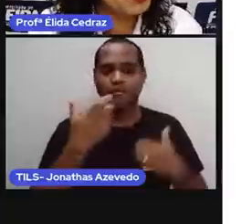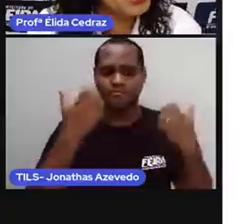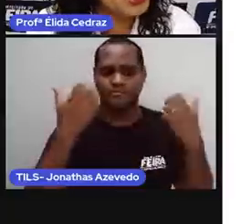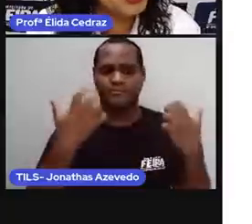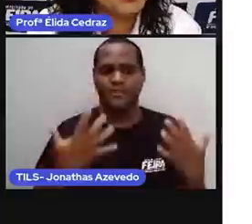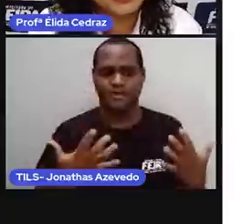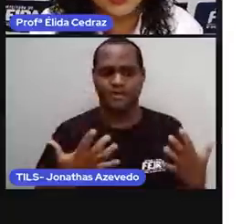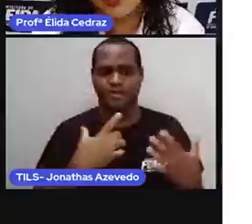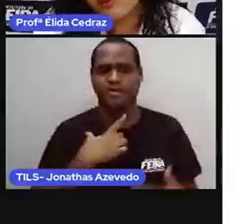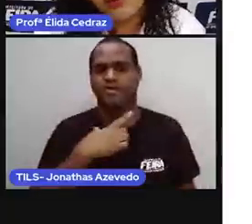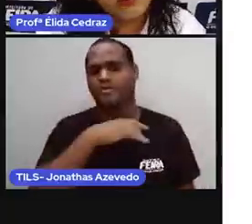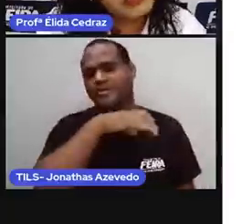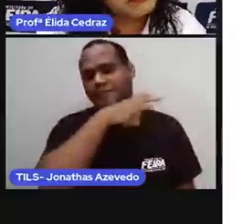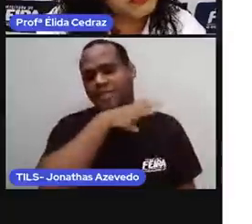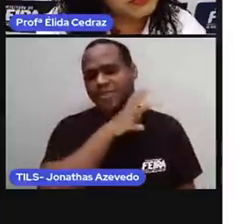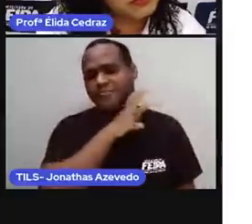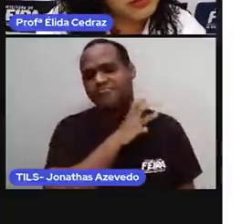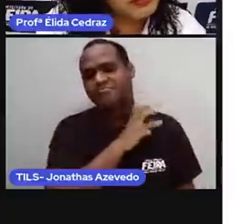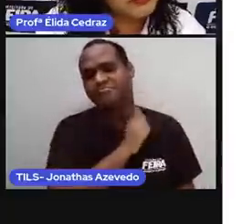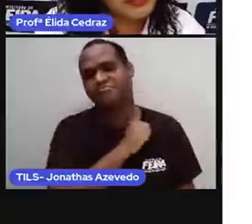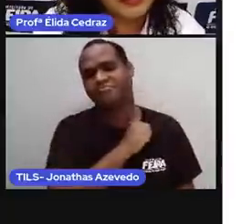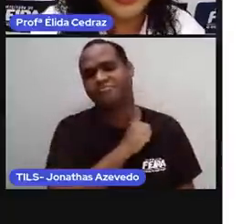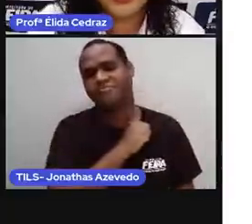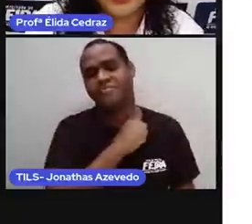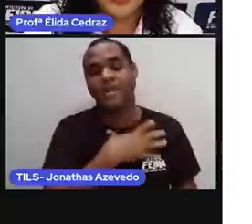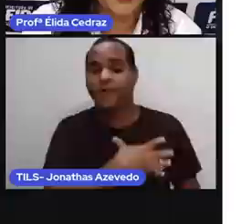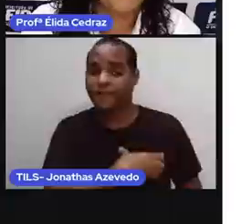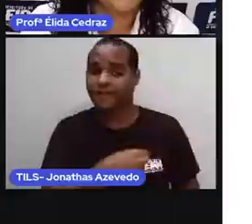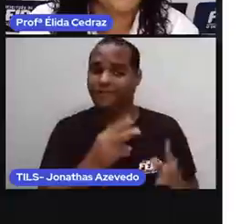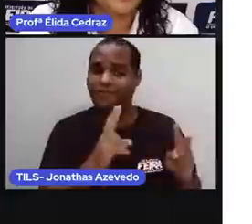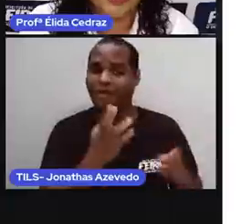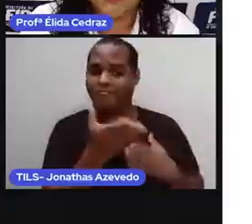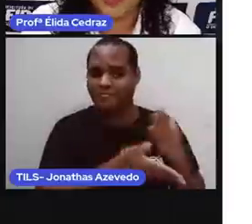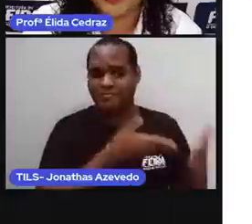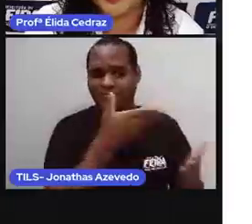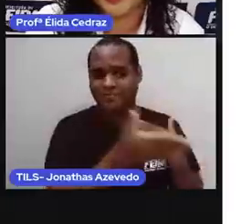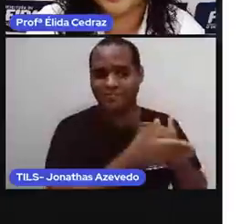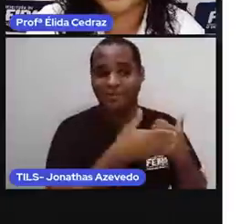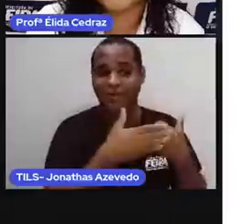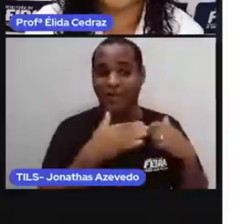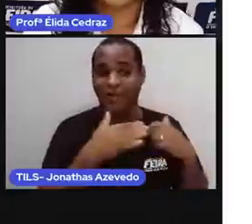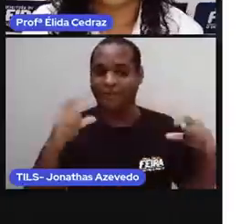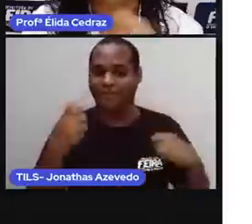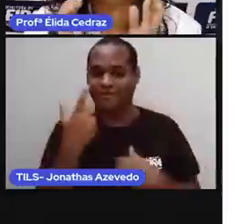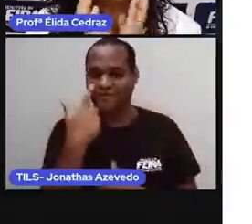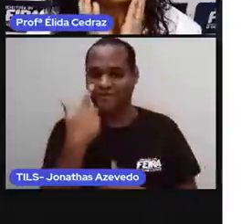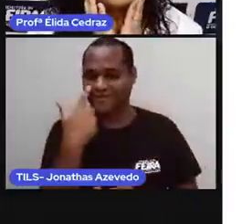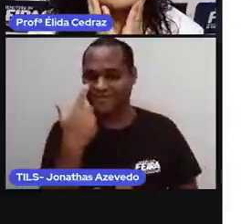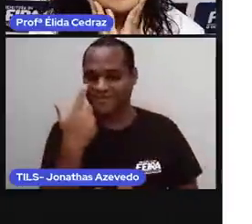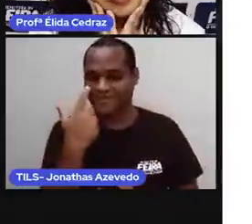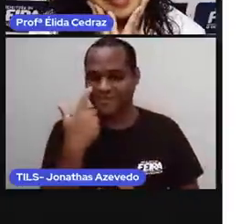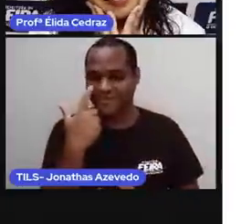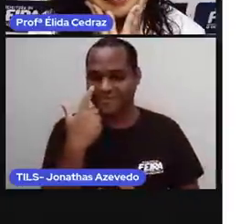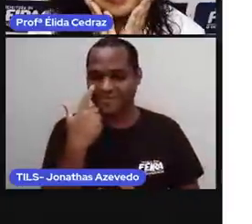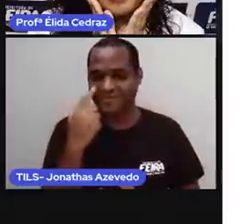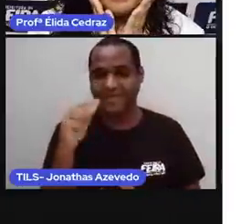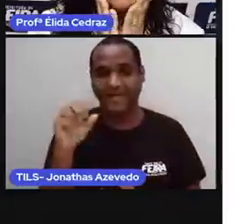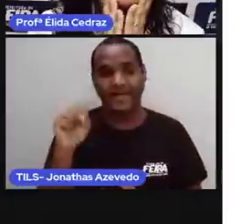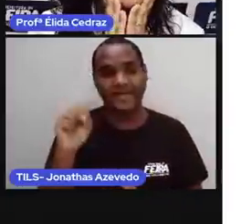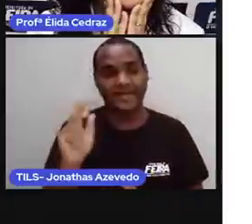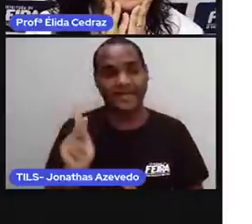meus bichinhos, que eu amo como se fossem meus filhos. A Pró trouxe a foto deles. Sky,